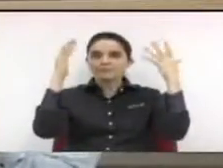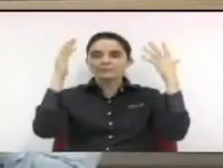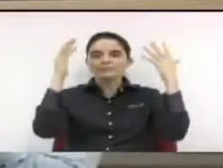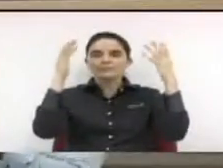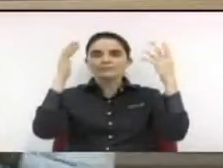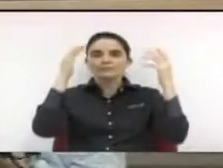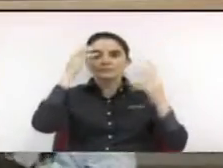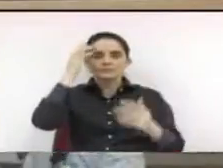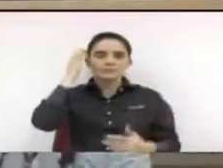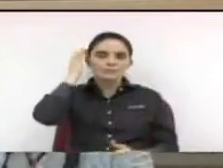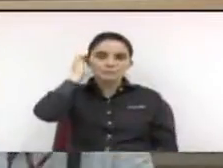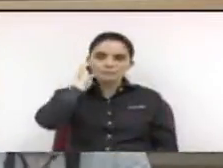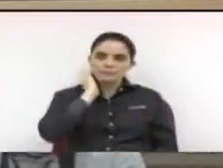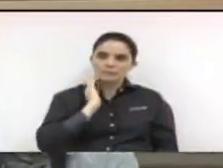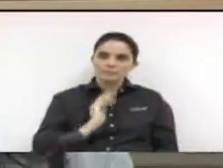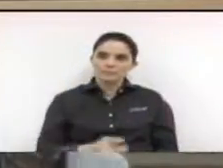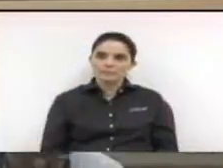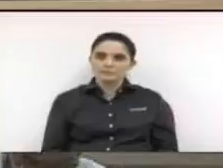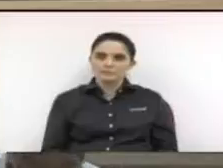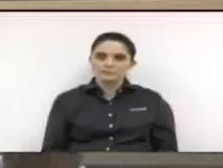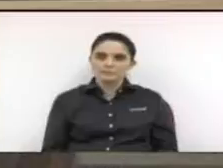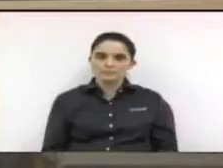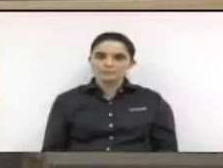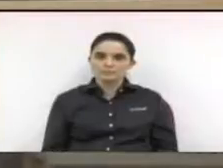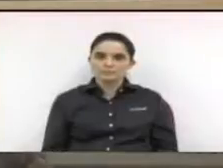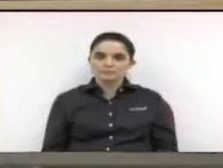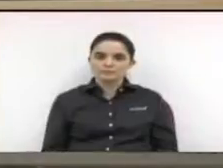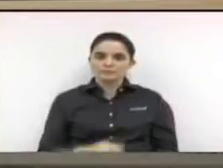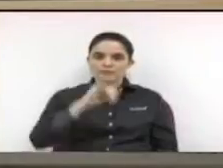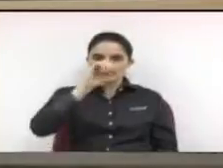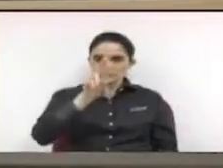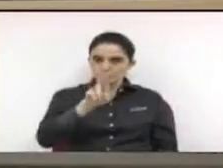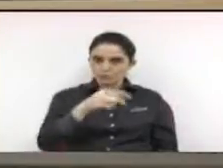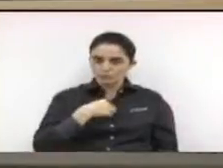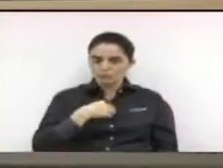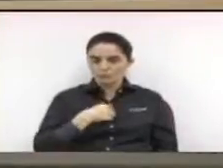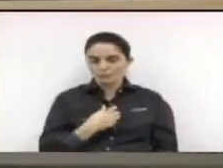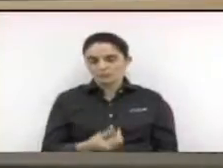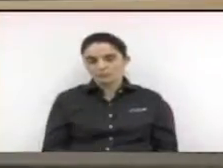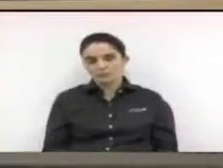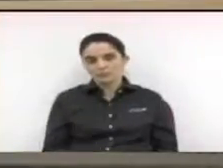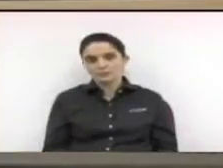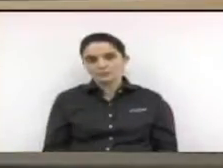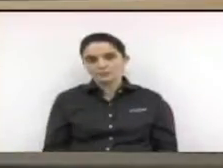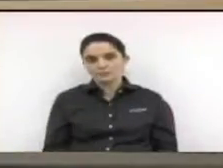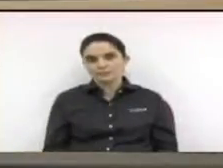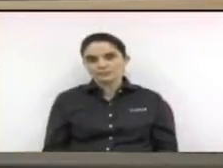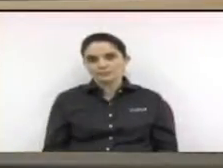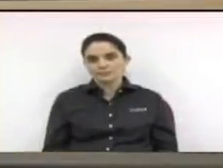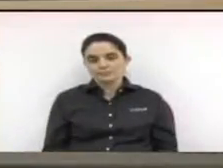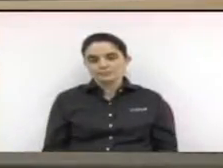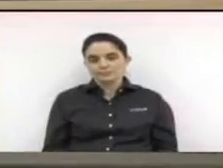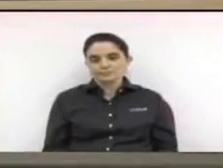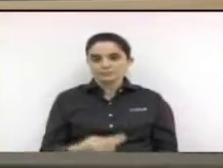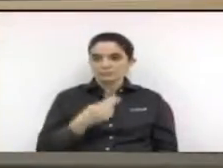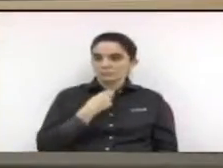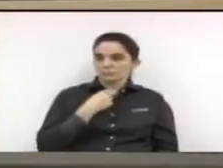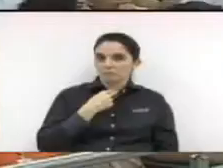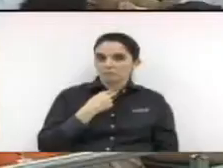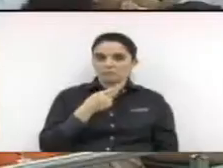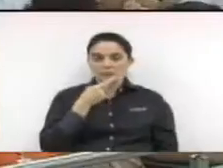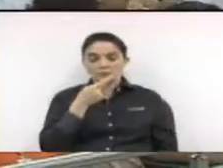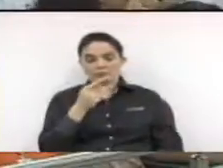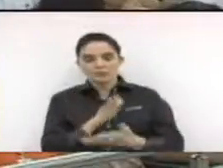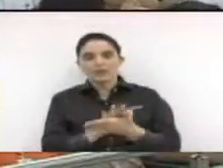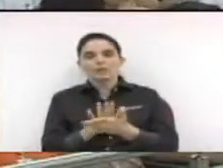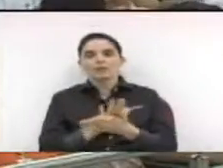questão de ordem presidente questão de ordem do vereador Junegão eu também não posso passar em branco primeiramente boa noite